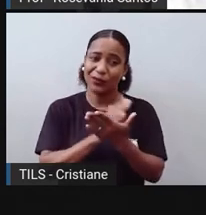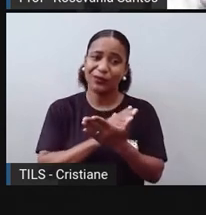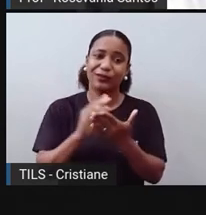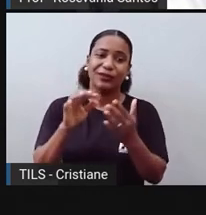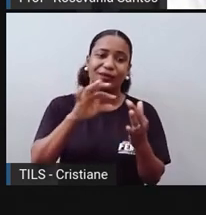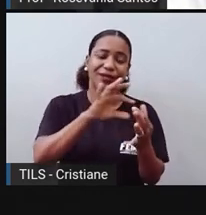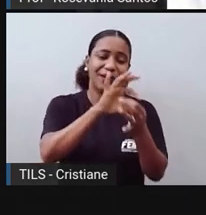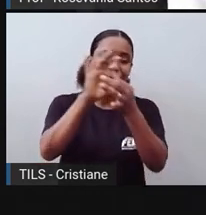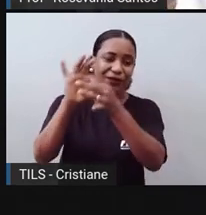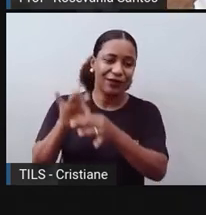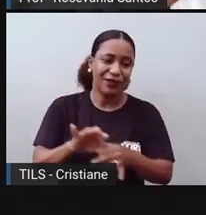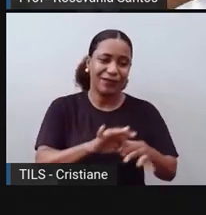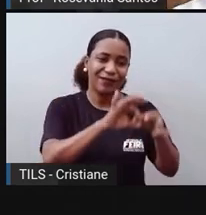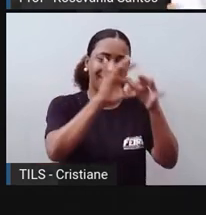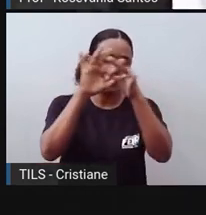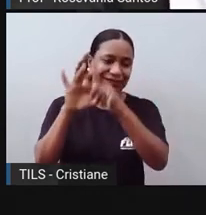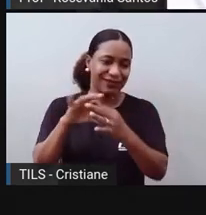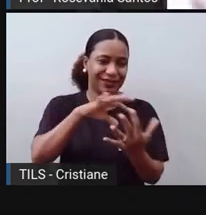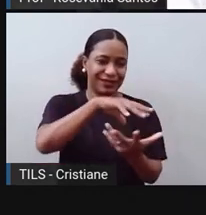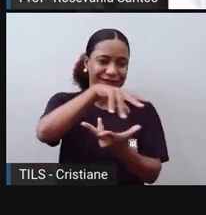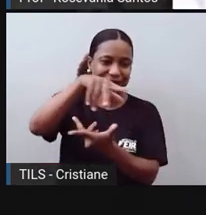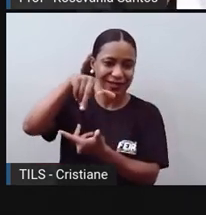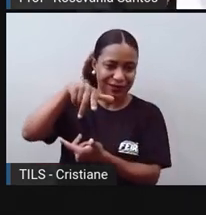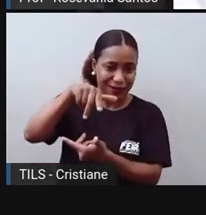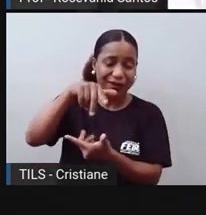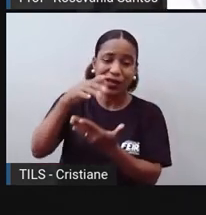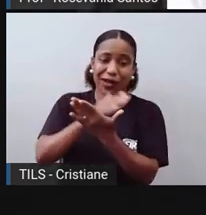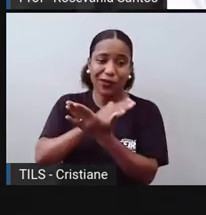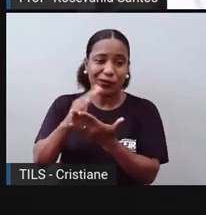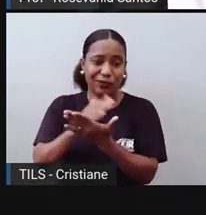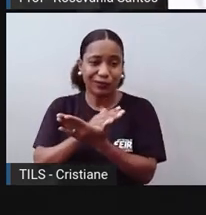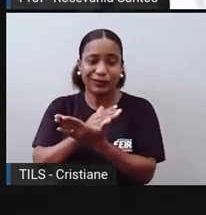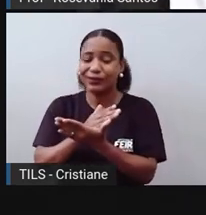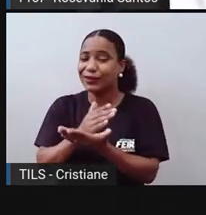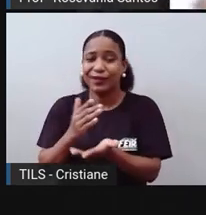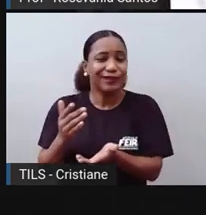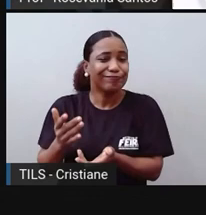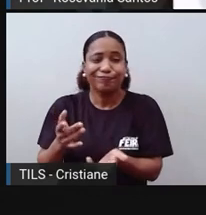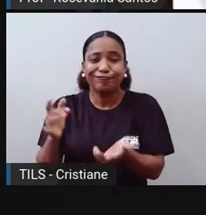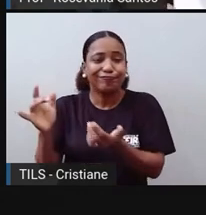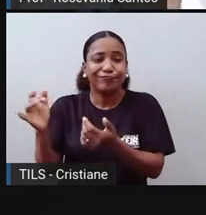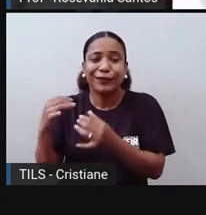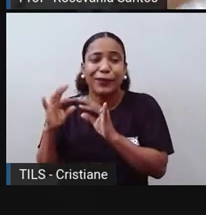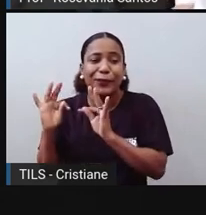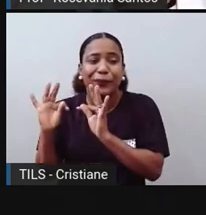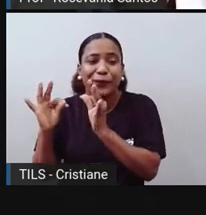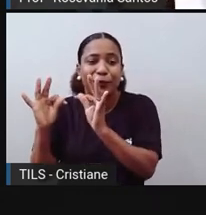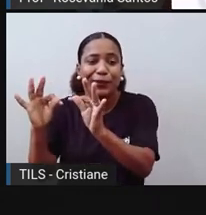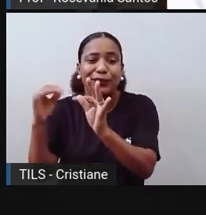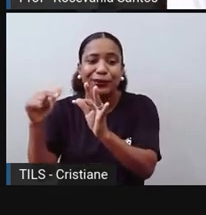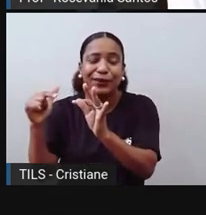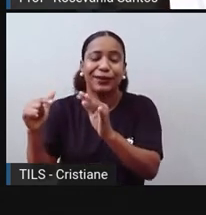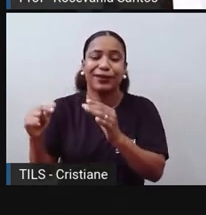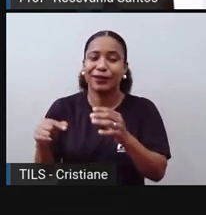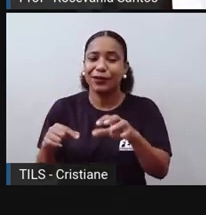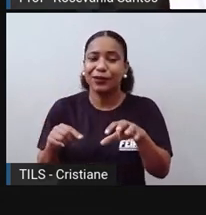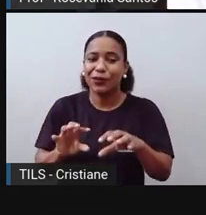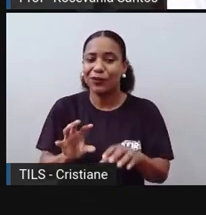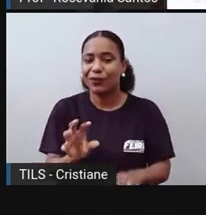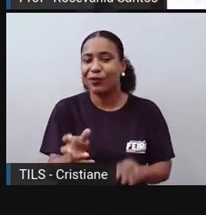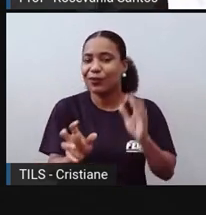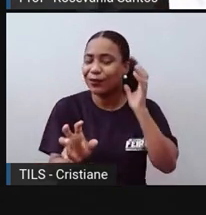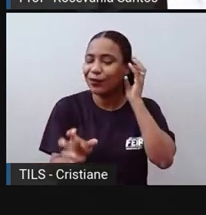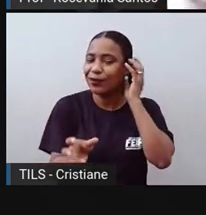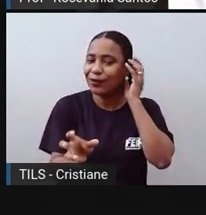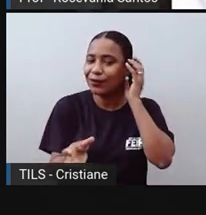radiozinho, aquele rádio de pilha, dizer assim, Nem a bateria, da época que a gente chamava de pilha ainda. Tem gente que